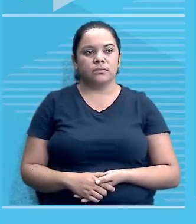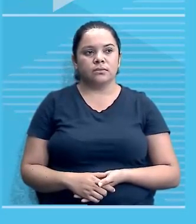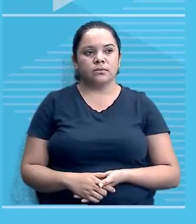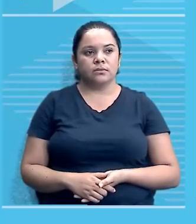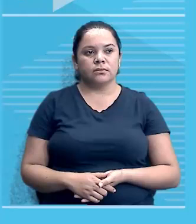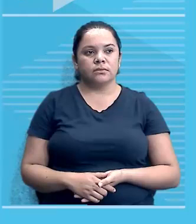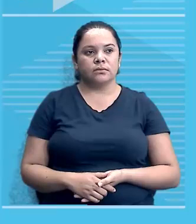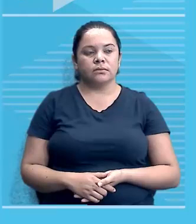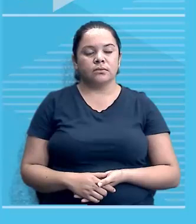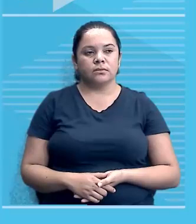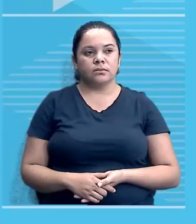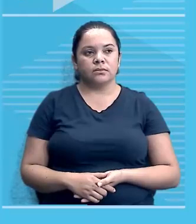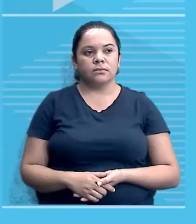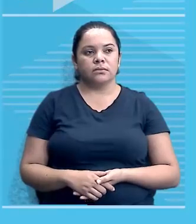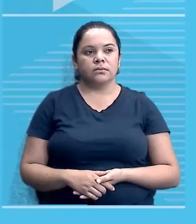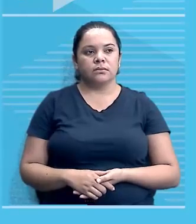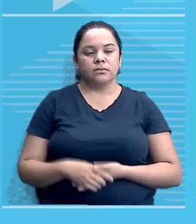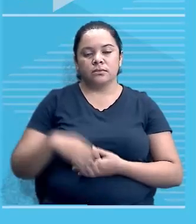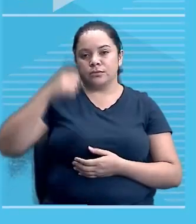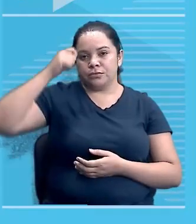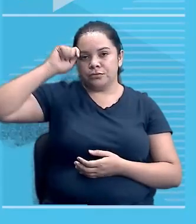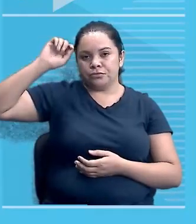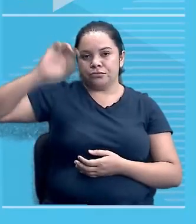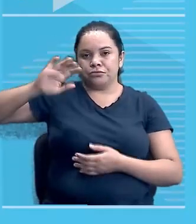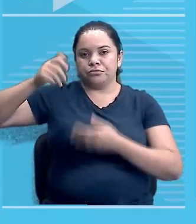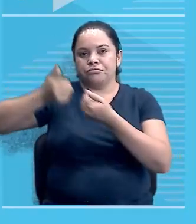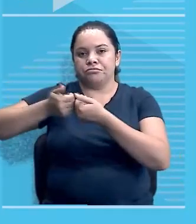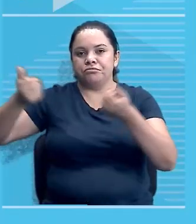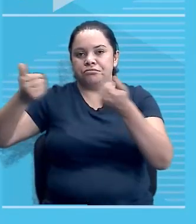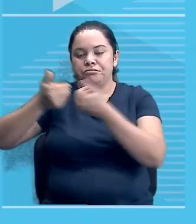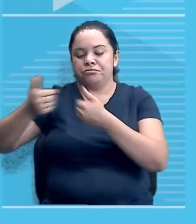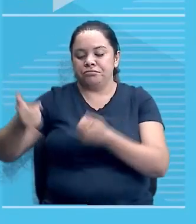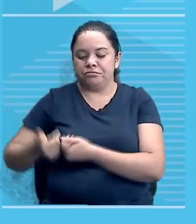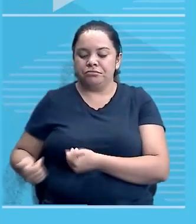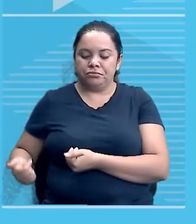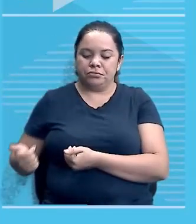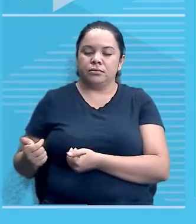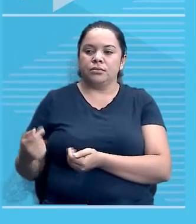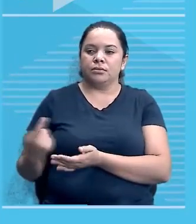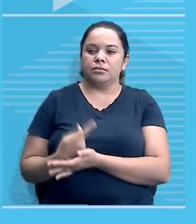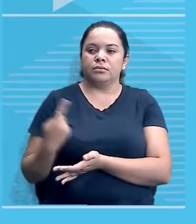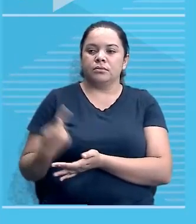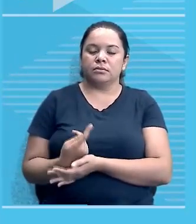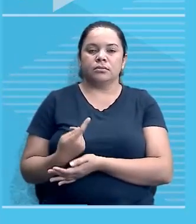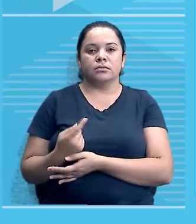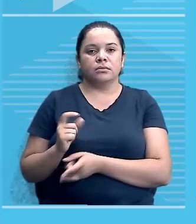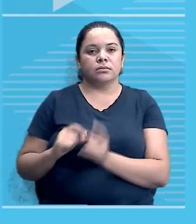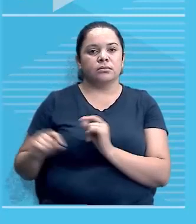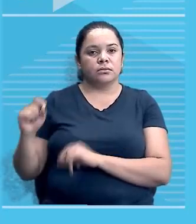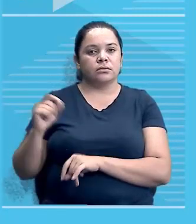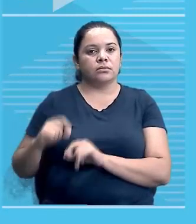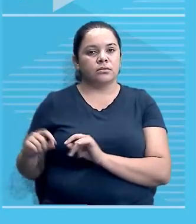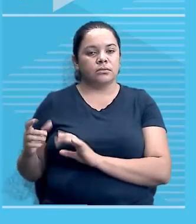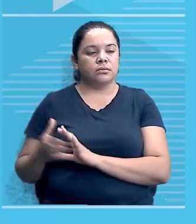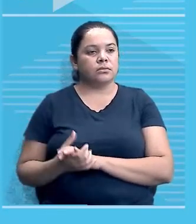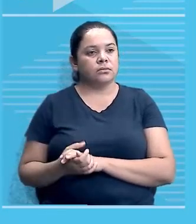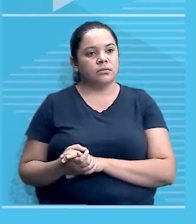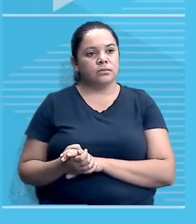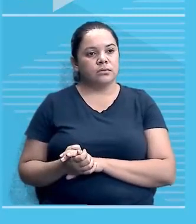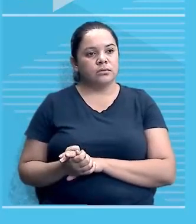partilha da África é incorreto afirmar que muito cuidado com essa malandragem que elabora questões de prova.